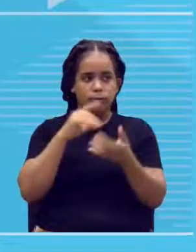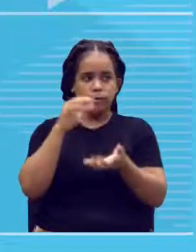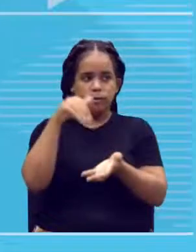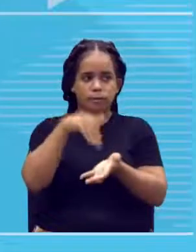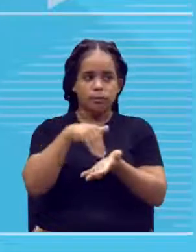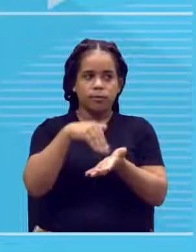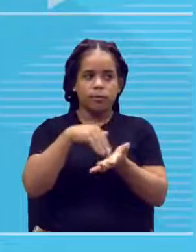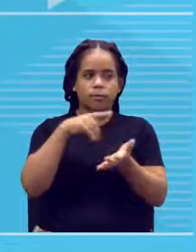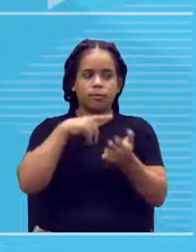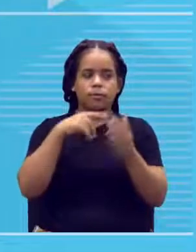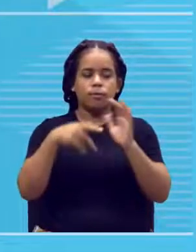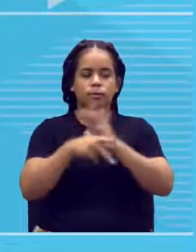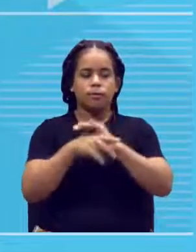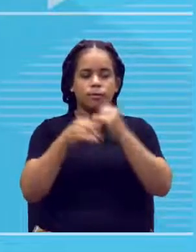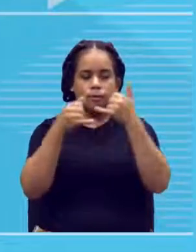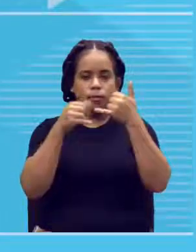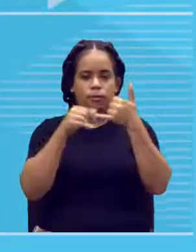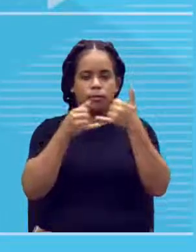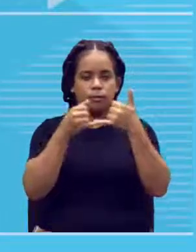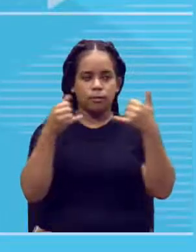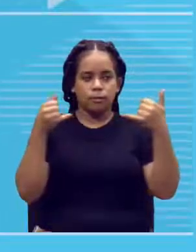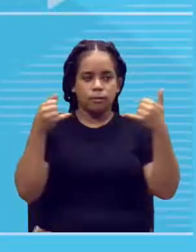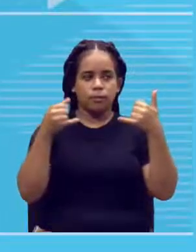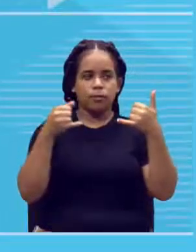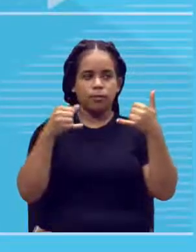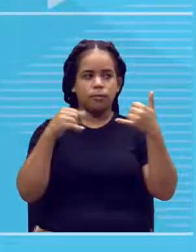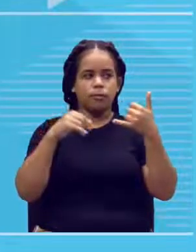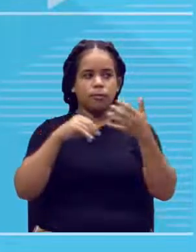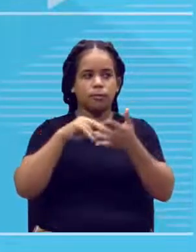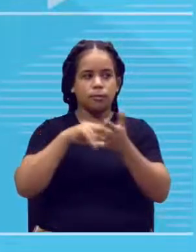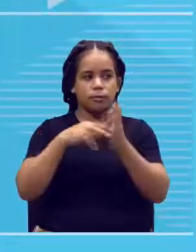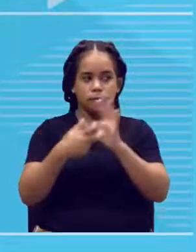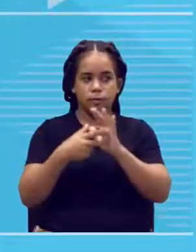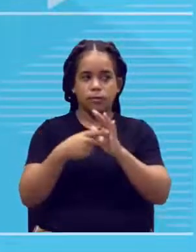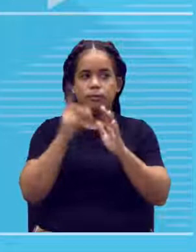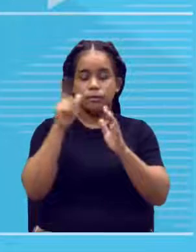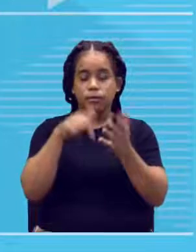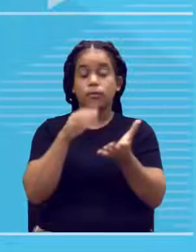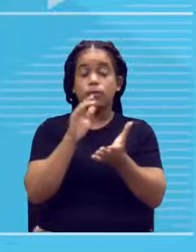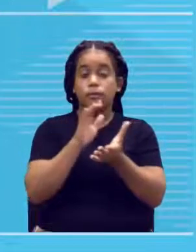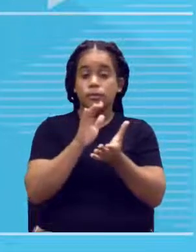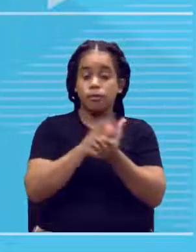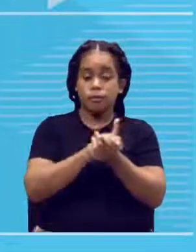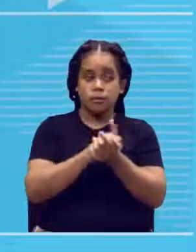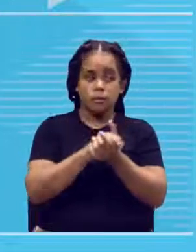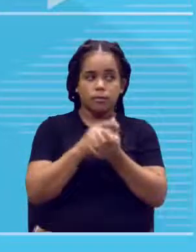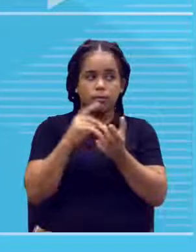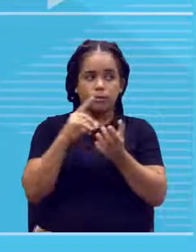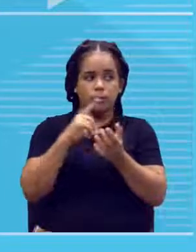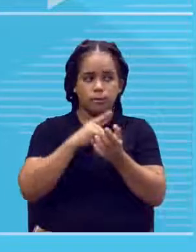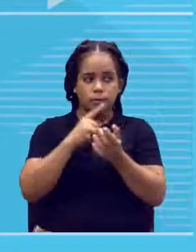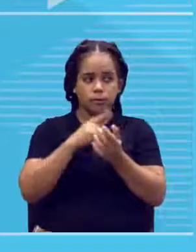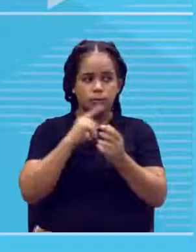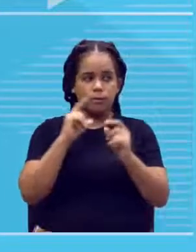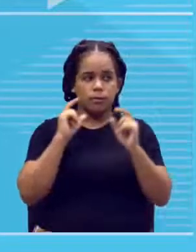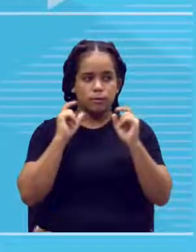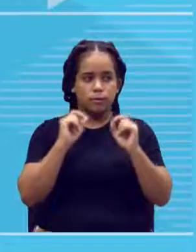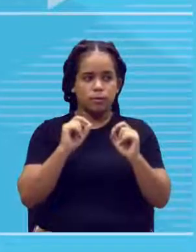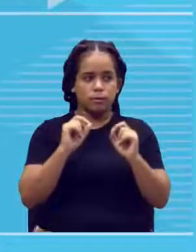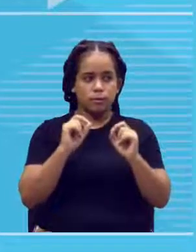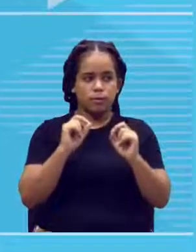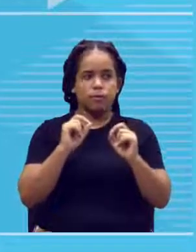vertical, Opa, significa que nesse casamento a gente gerou